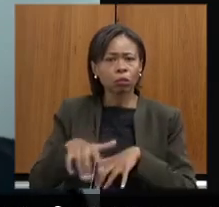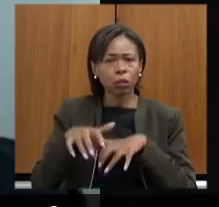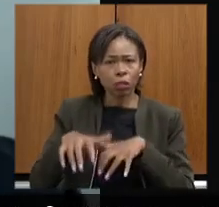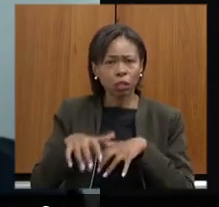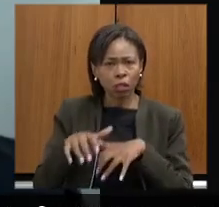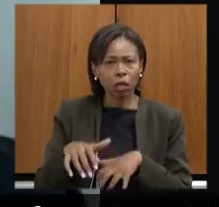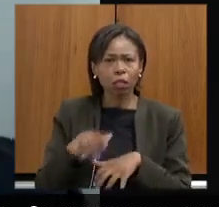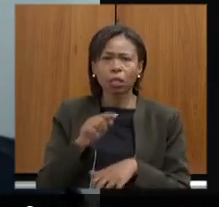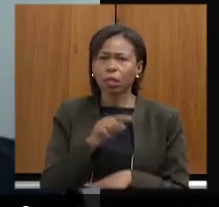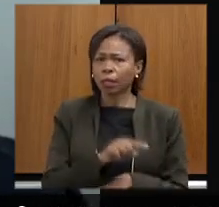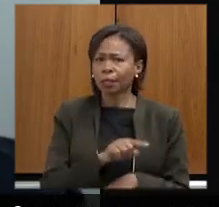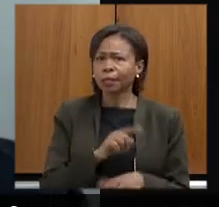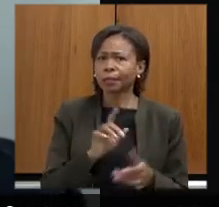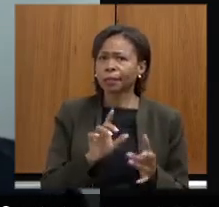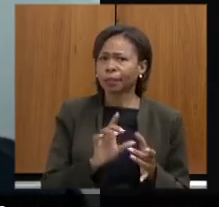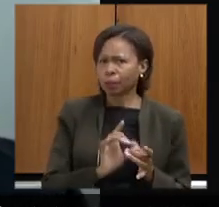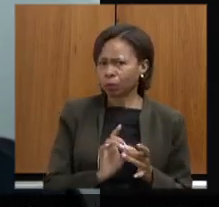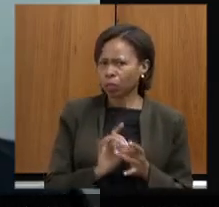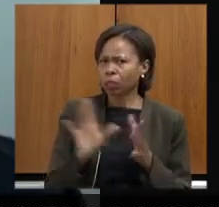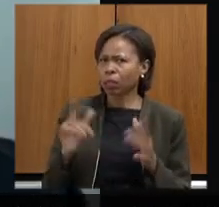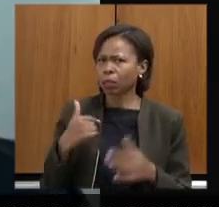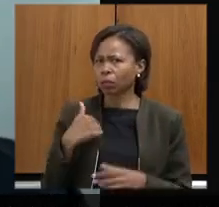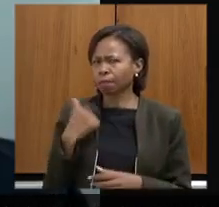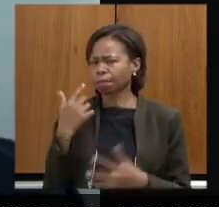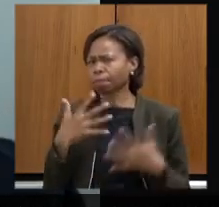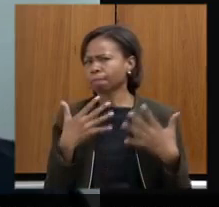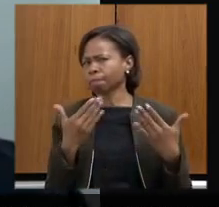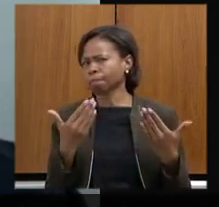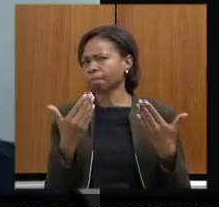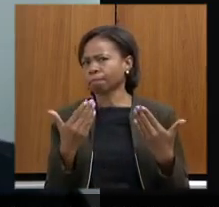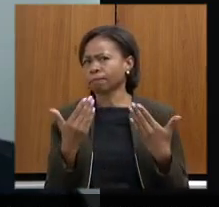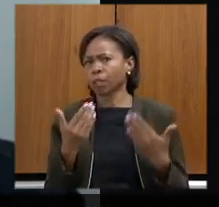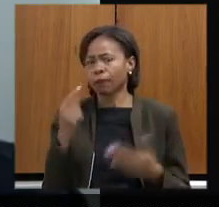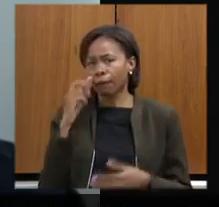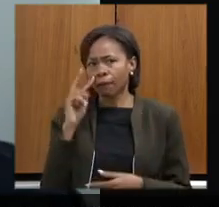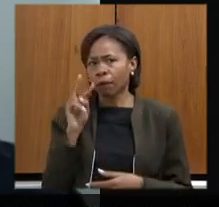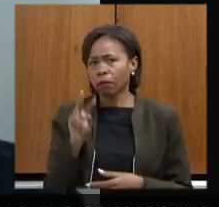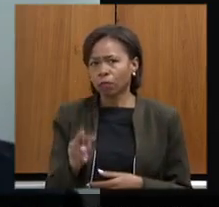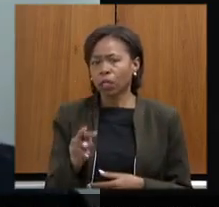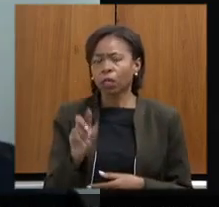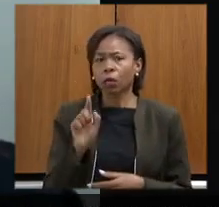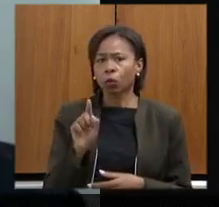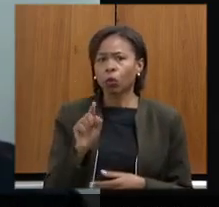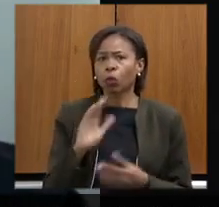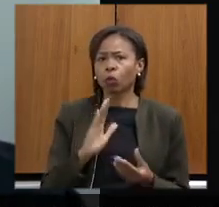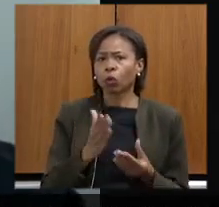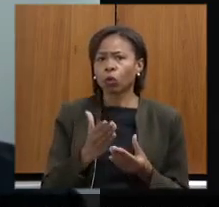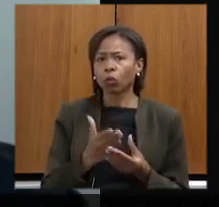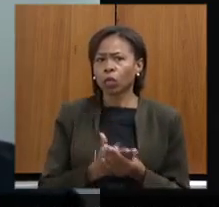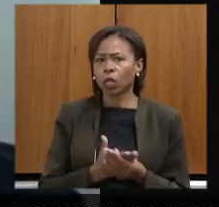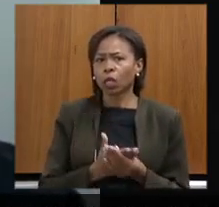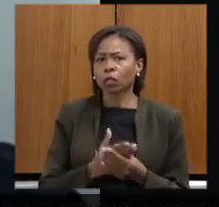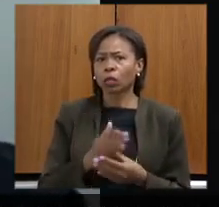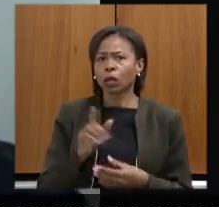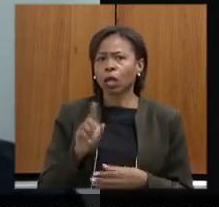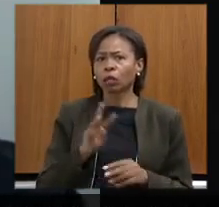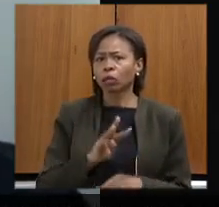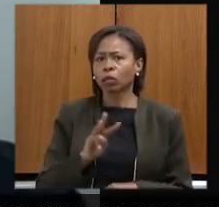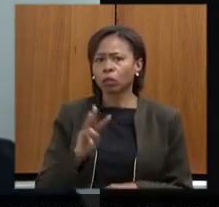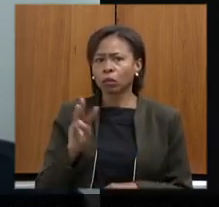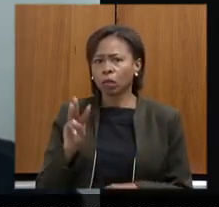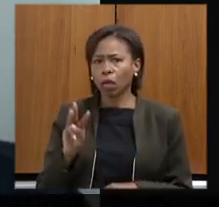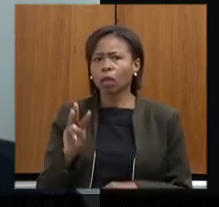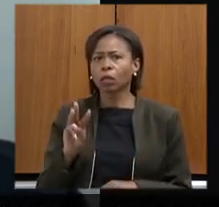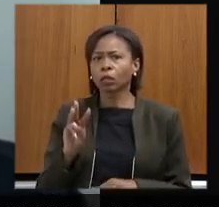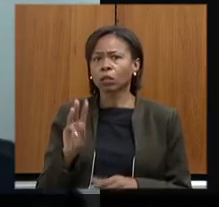deixa muito pé atrás ver o processo no site da NM da SPU saindo se trancando automaticamente